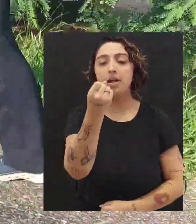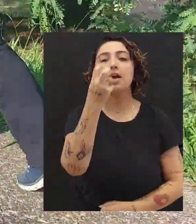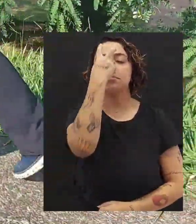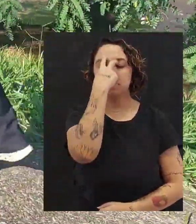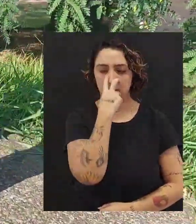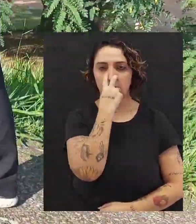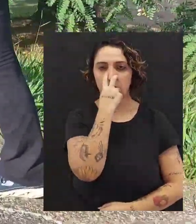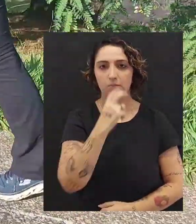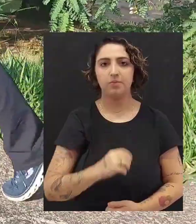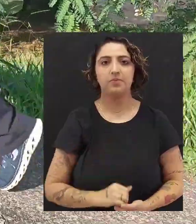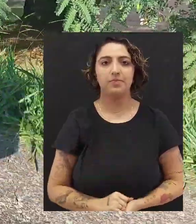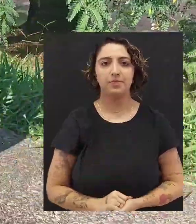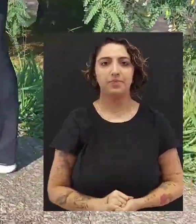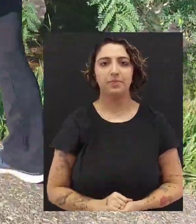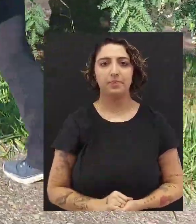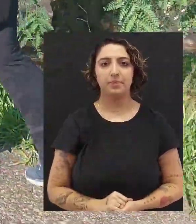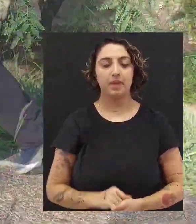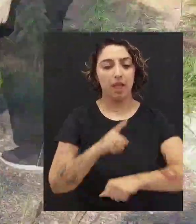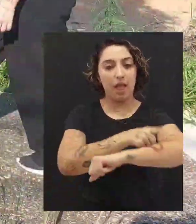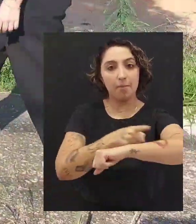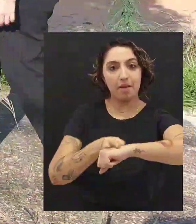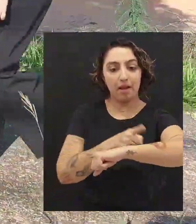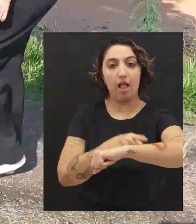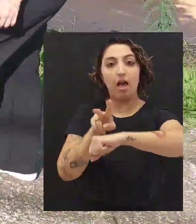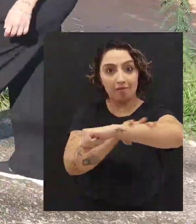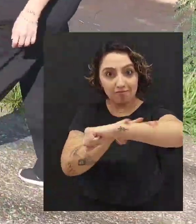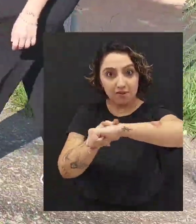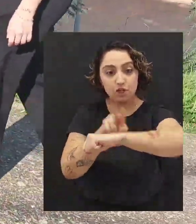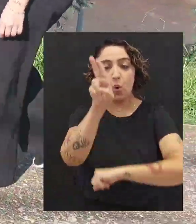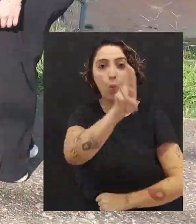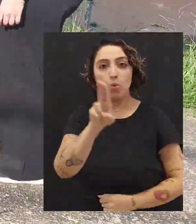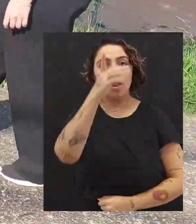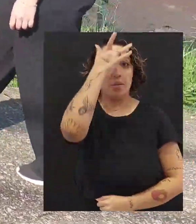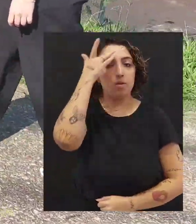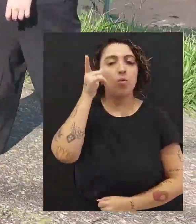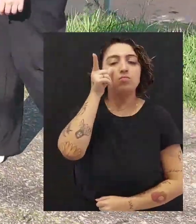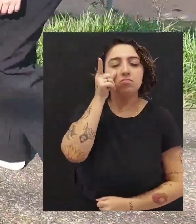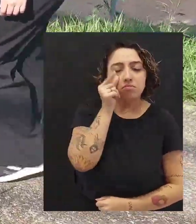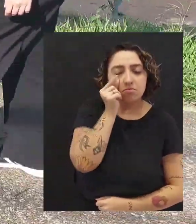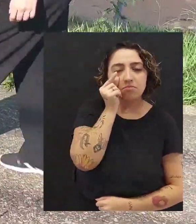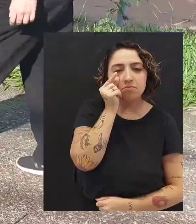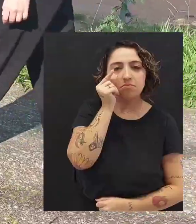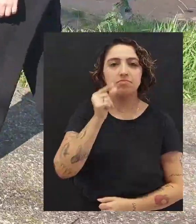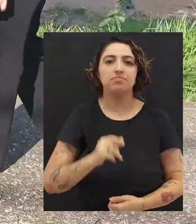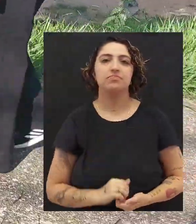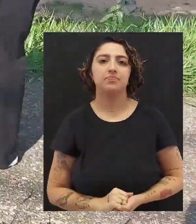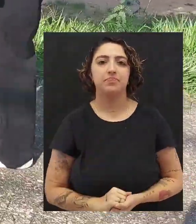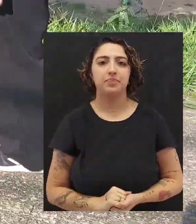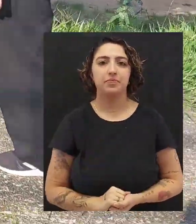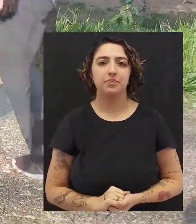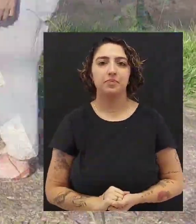é da pessoa cega. A bengala verde é usada por pessoas com baixa visão.